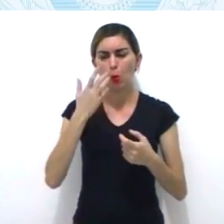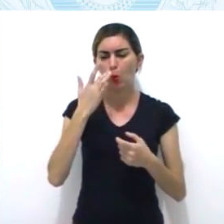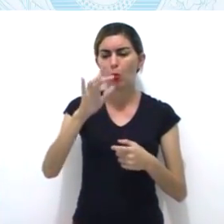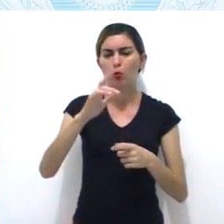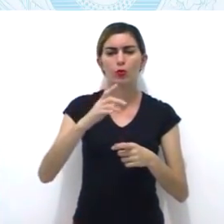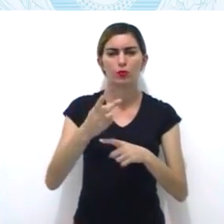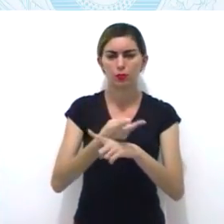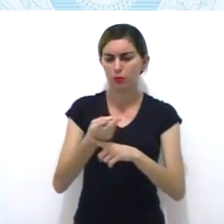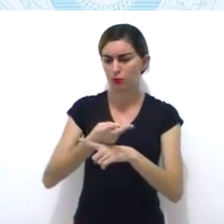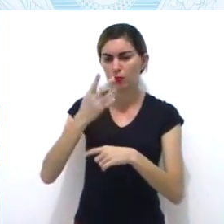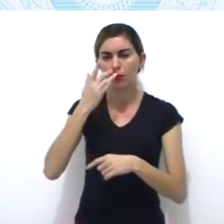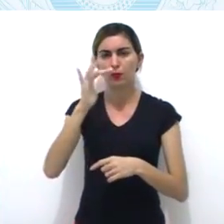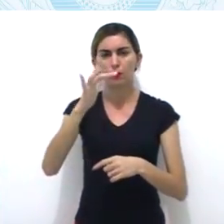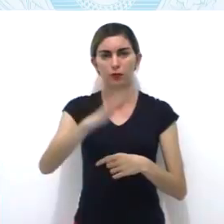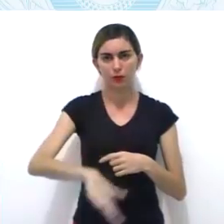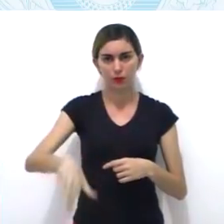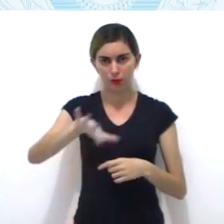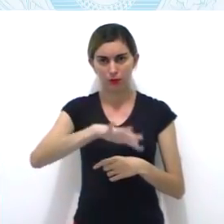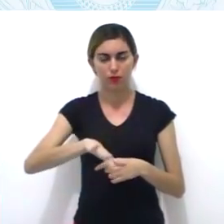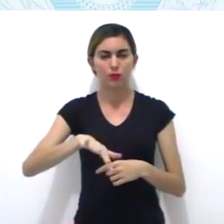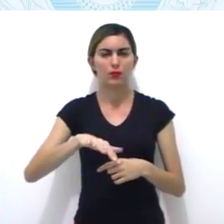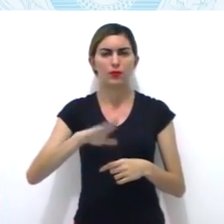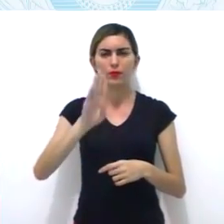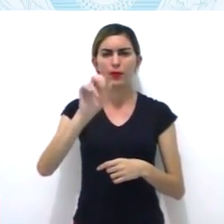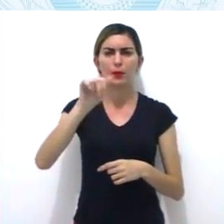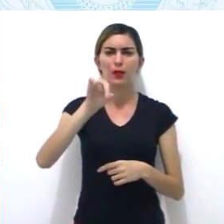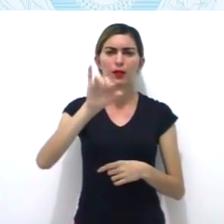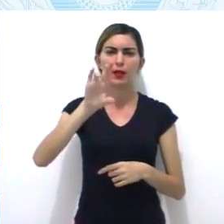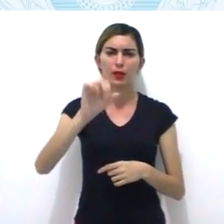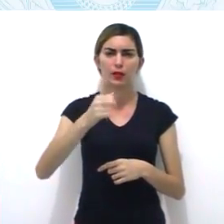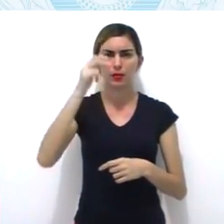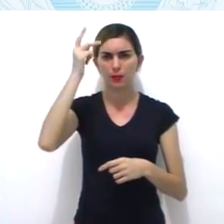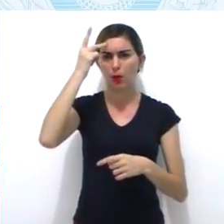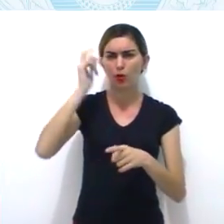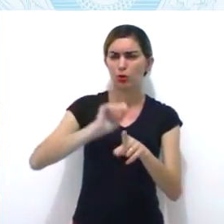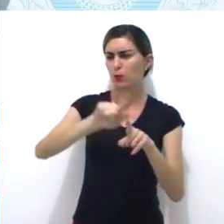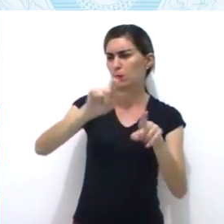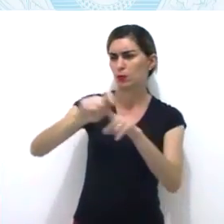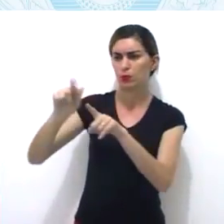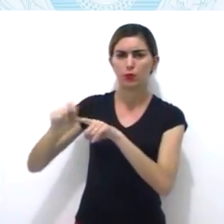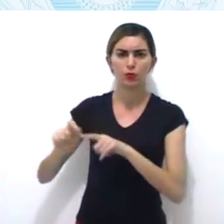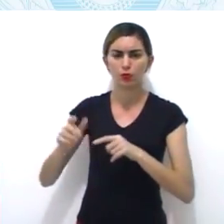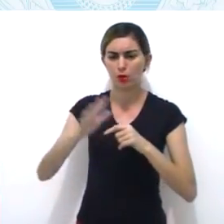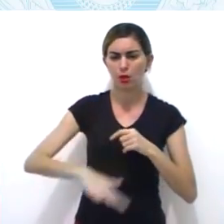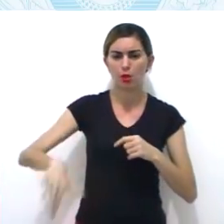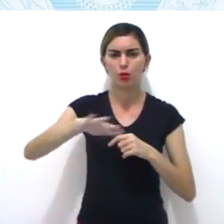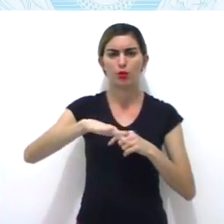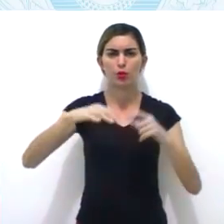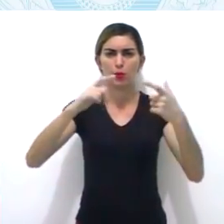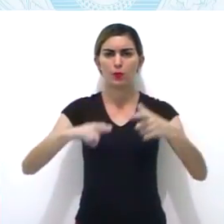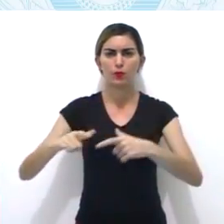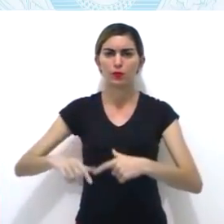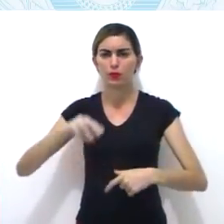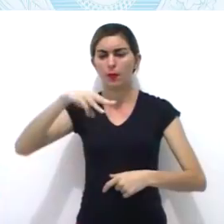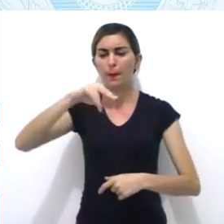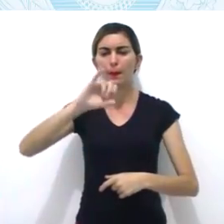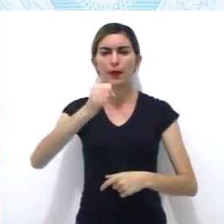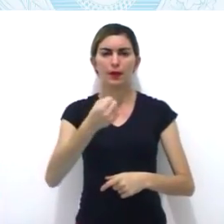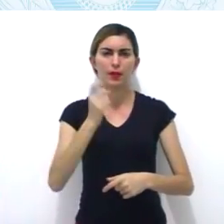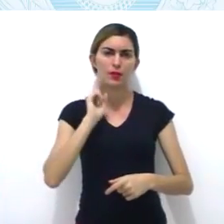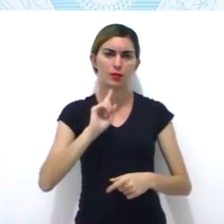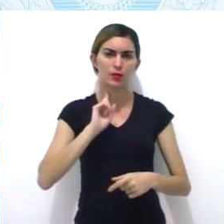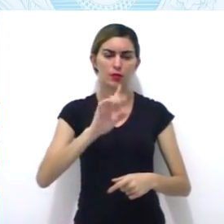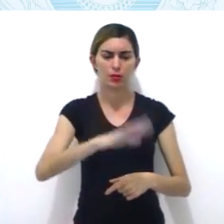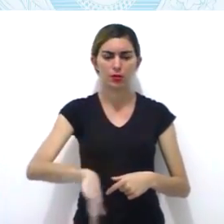Gerais, foram procurar o quê? Em busca, foram procurar em busca de